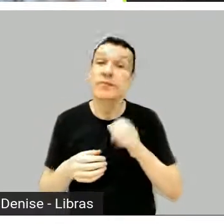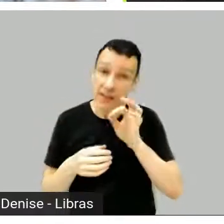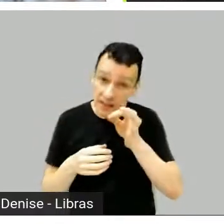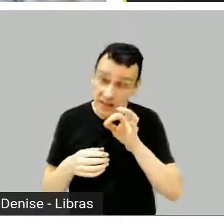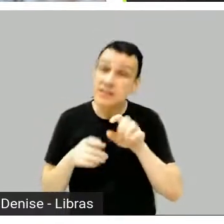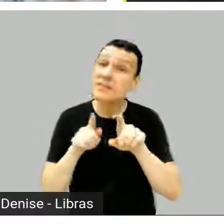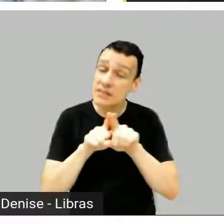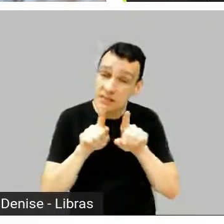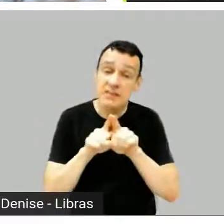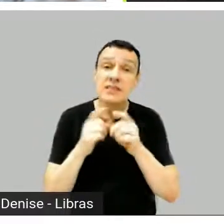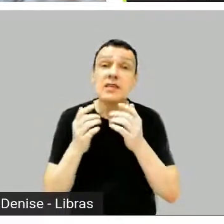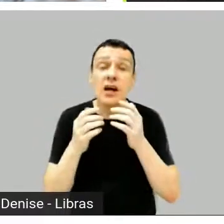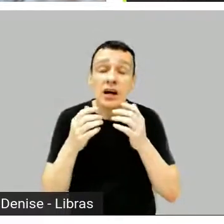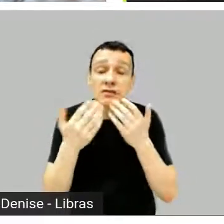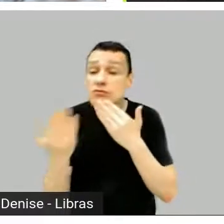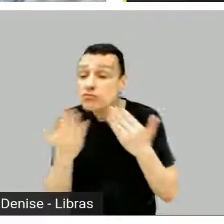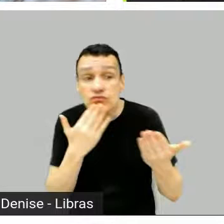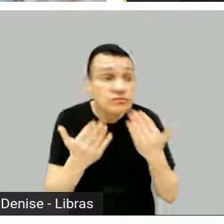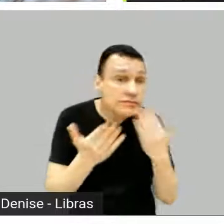entendimento. Uma coisa que eu reparei, por exemplo,